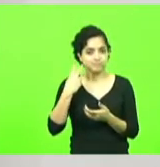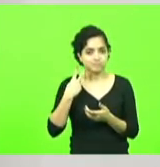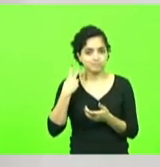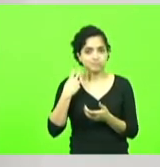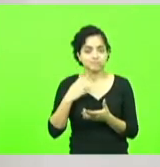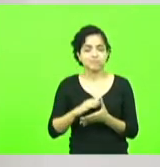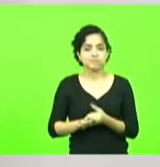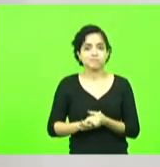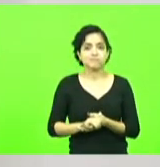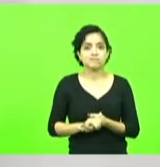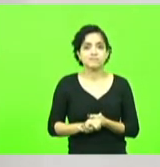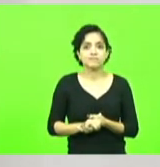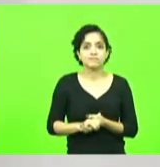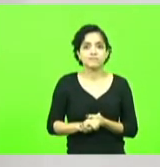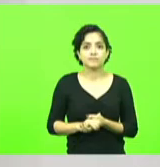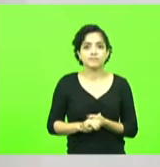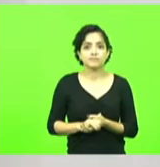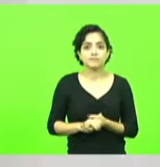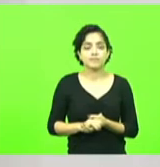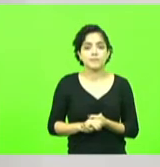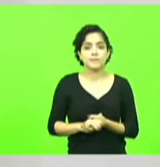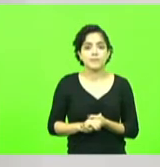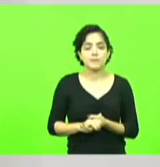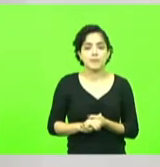deputado Berlano nosso presidente